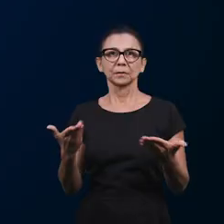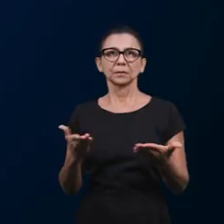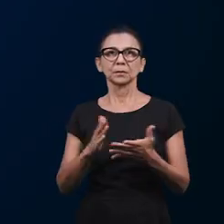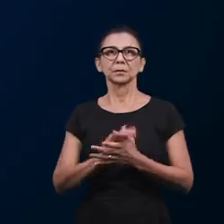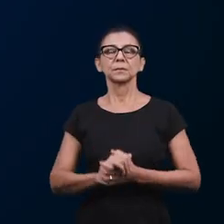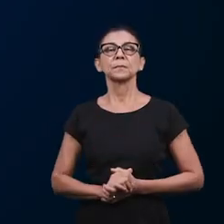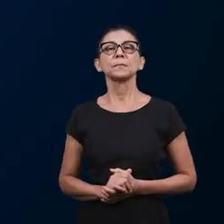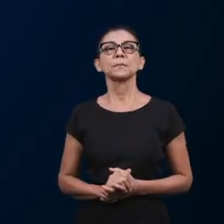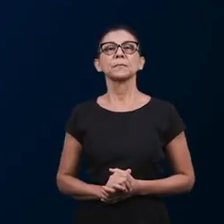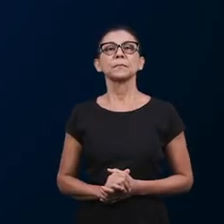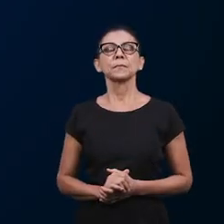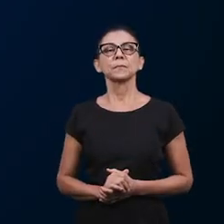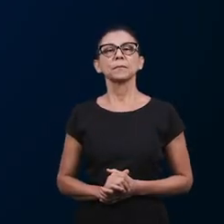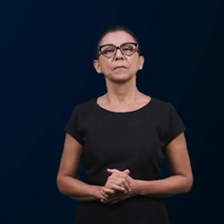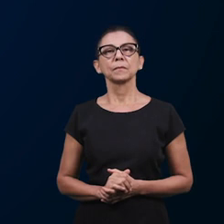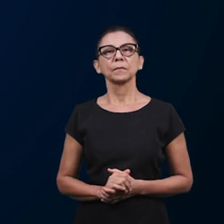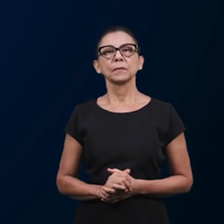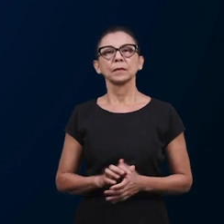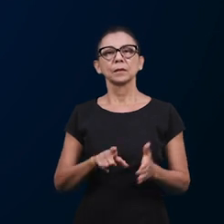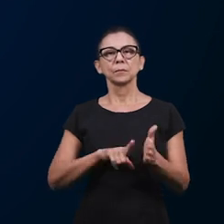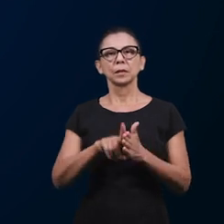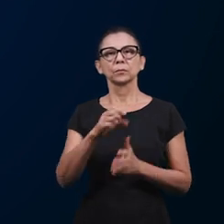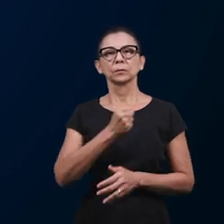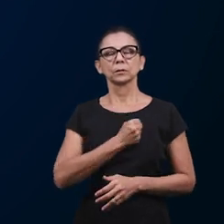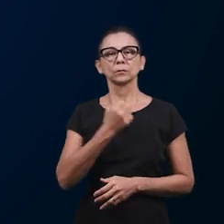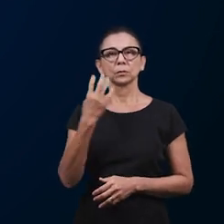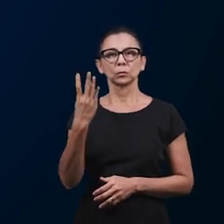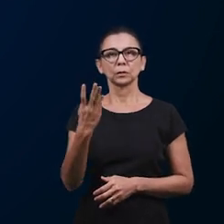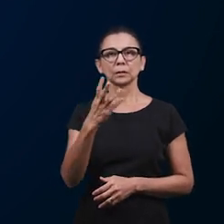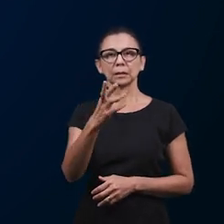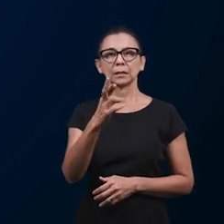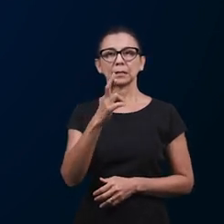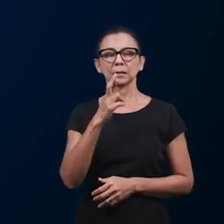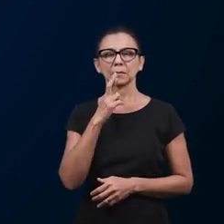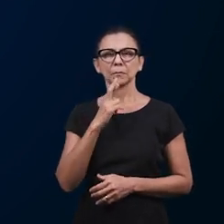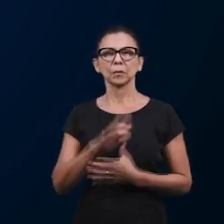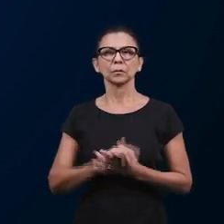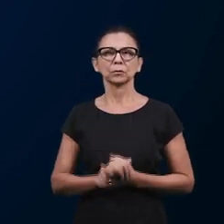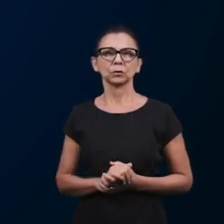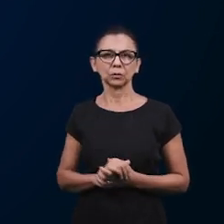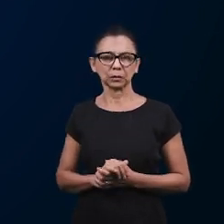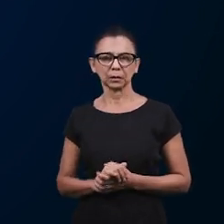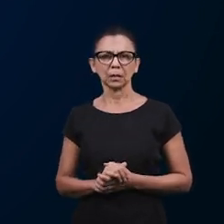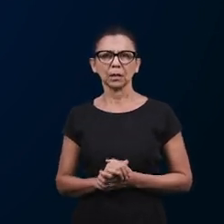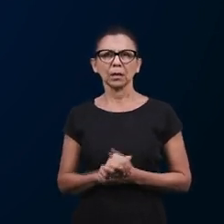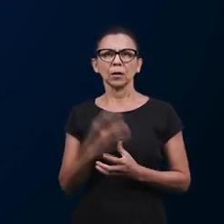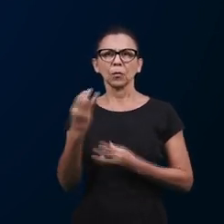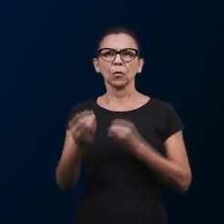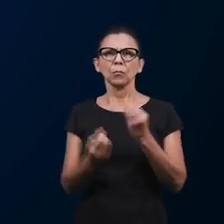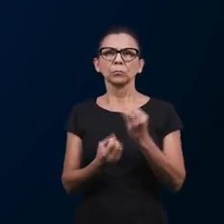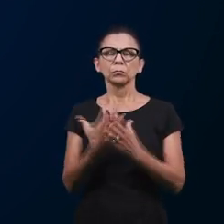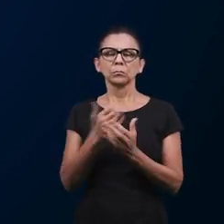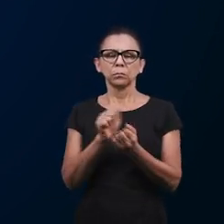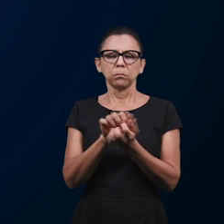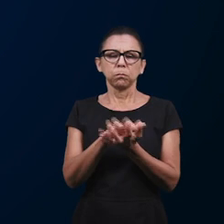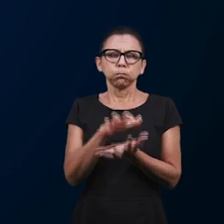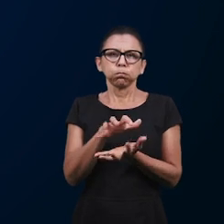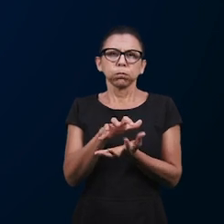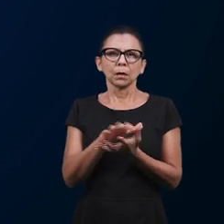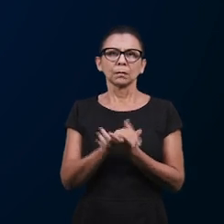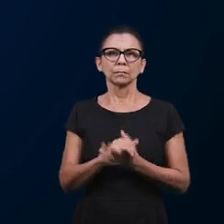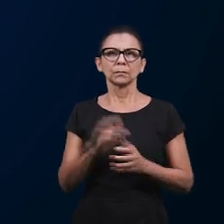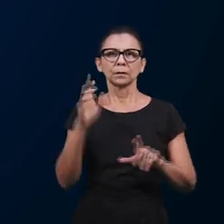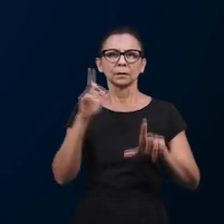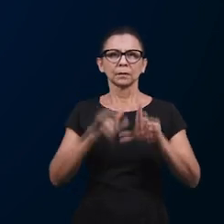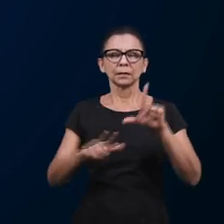irmã. A paz do Jesus, irmãos. Em resposta à pergunta de número 4, de onde veio o fermento? A